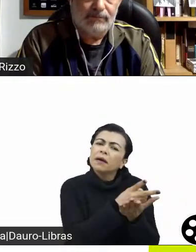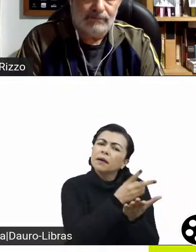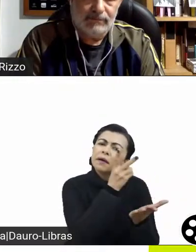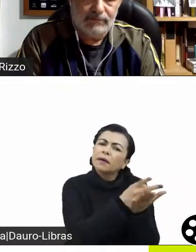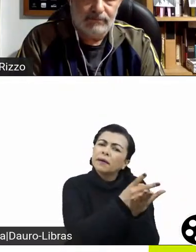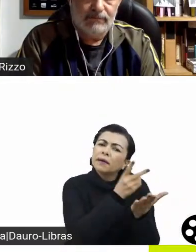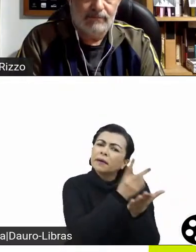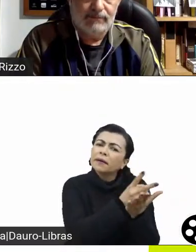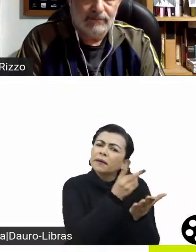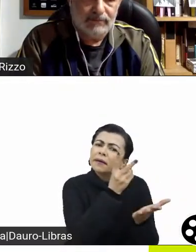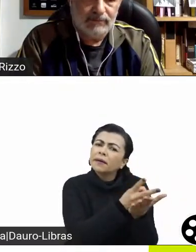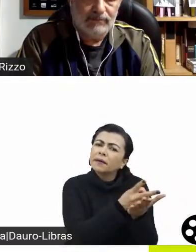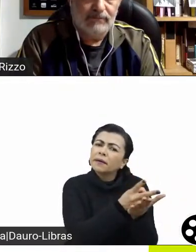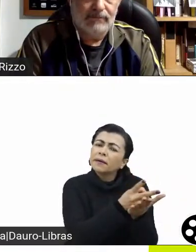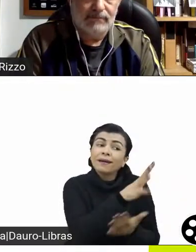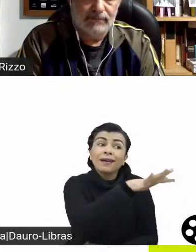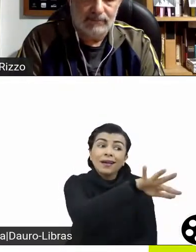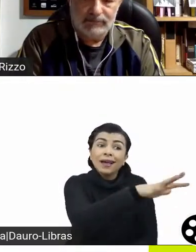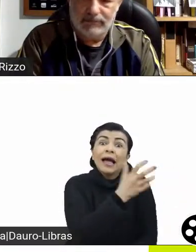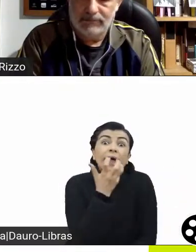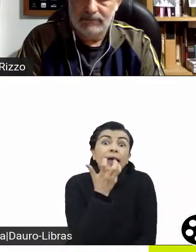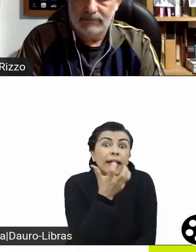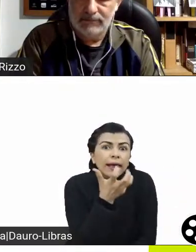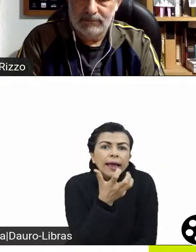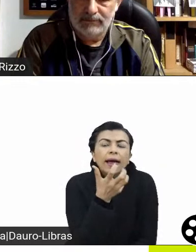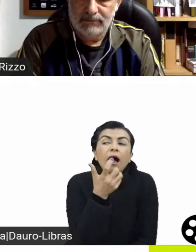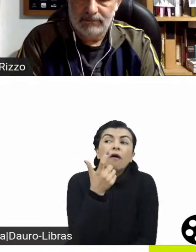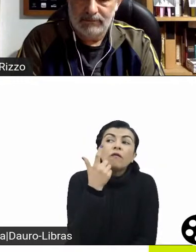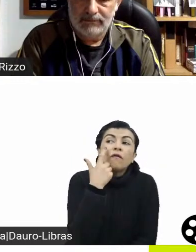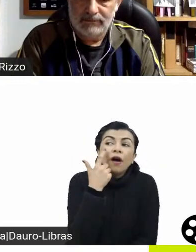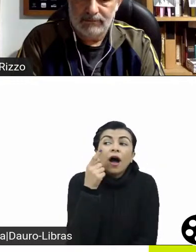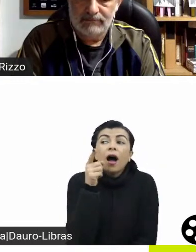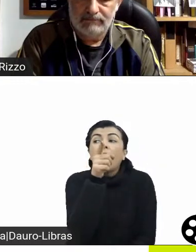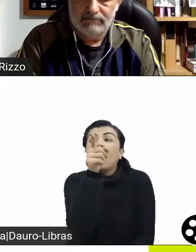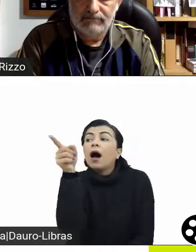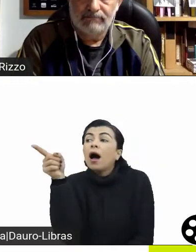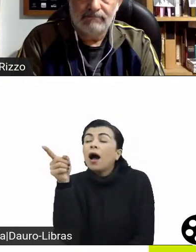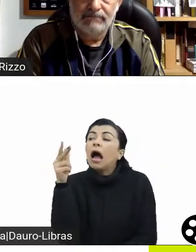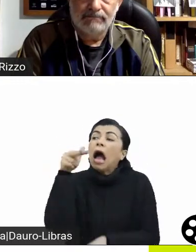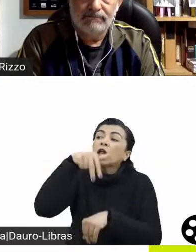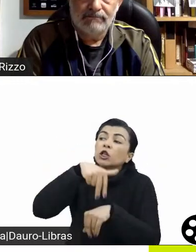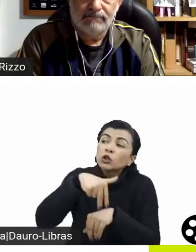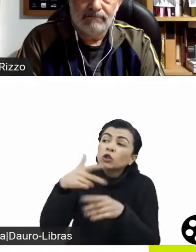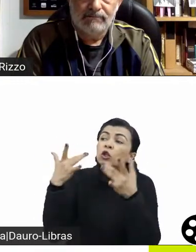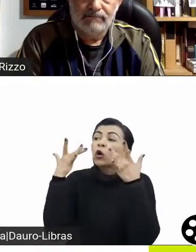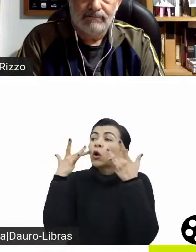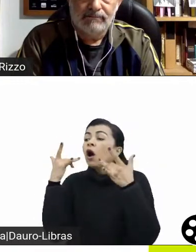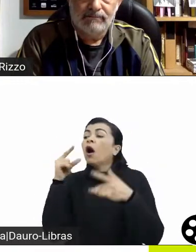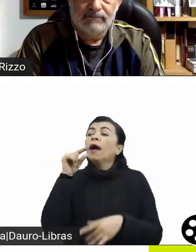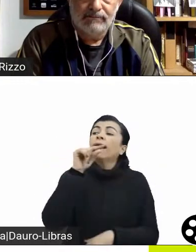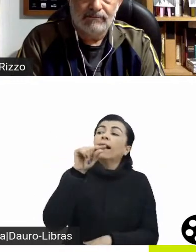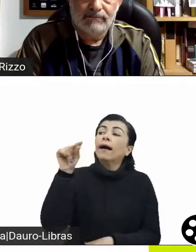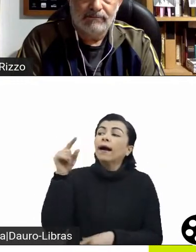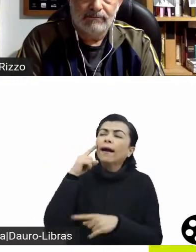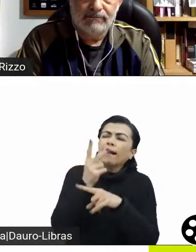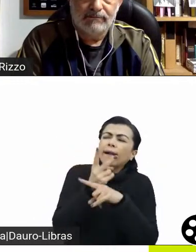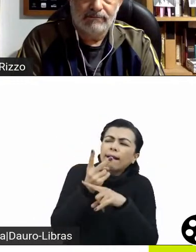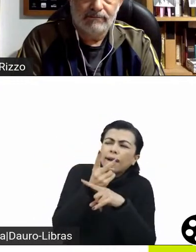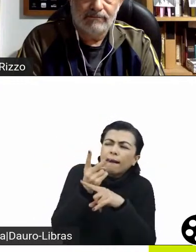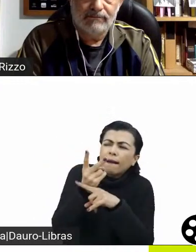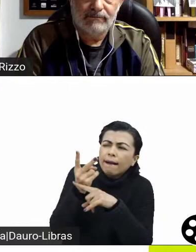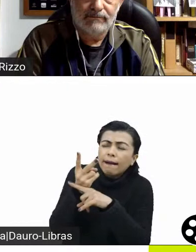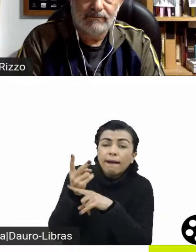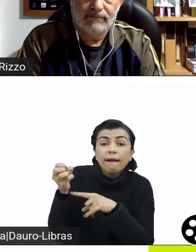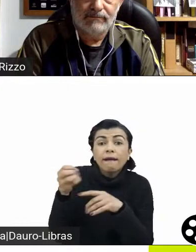jovens artistas para poderem tocar em projetos que vão modificar o próprio cinema. A gente vê que na Nova Hollywood nós temos muitos diretores